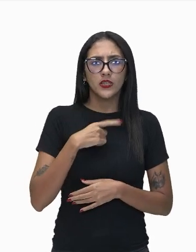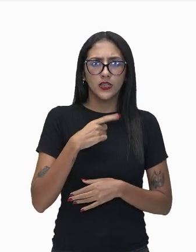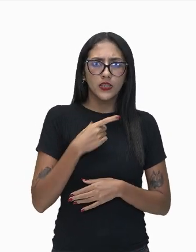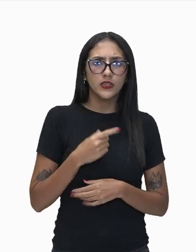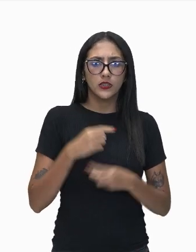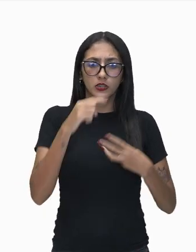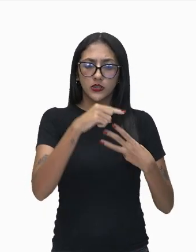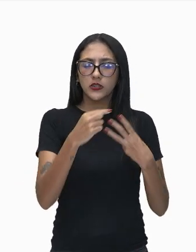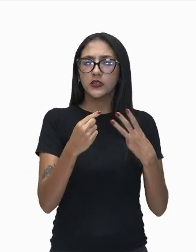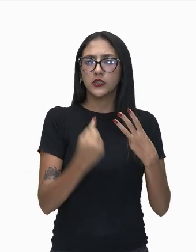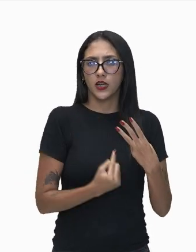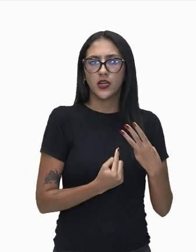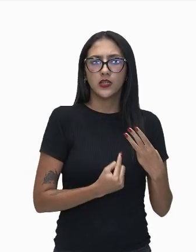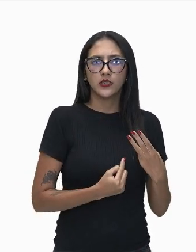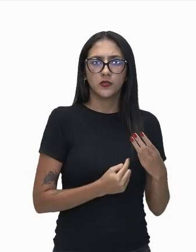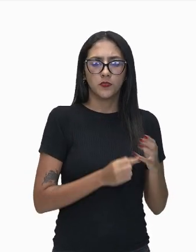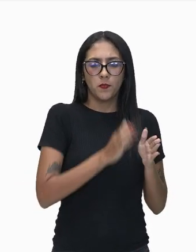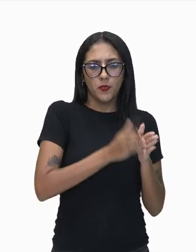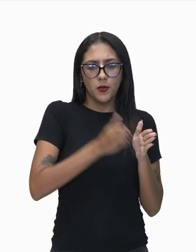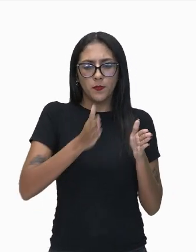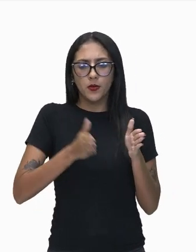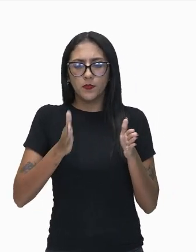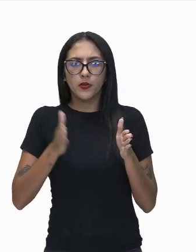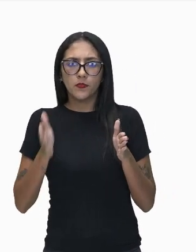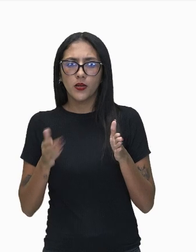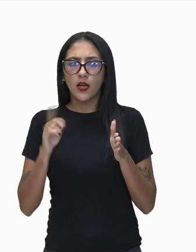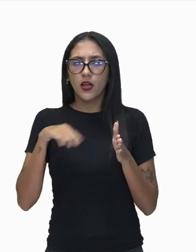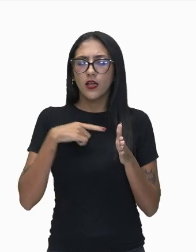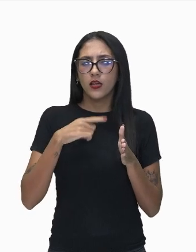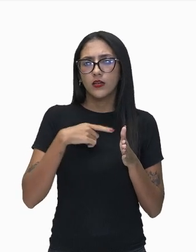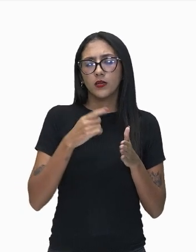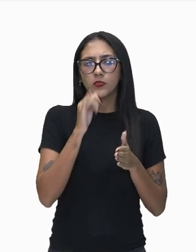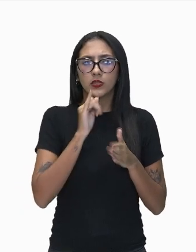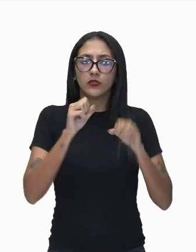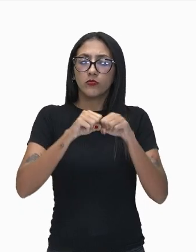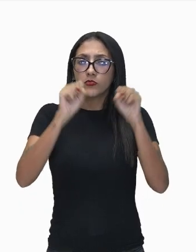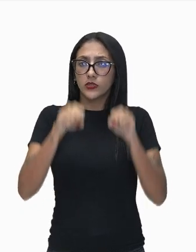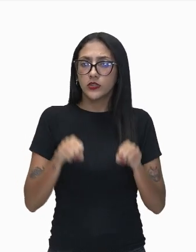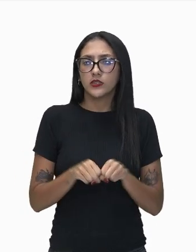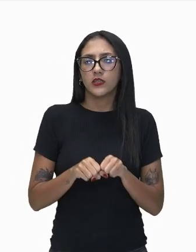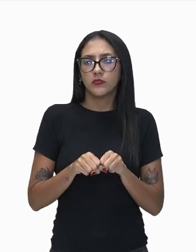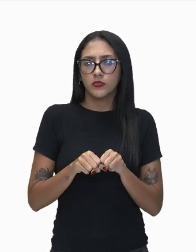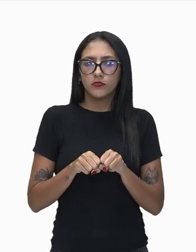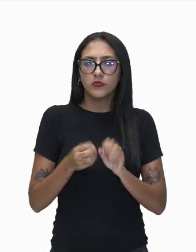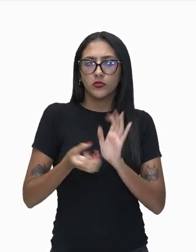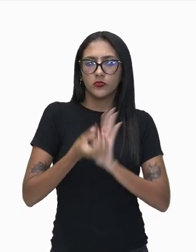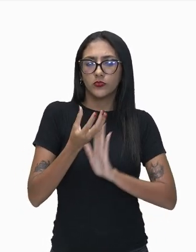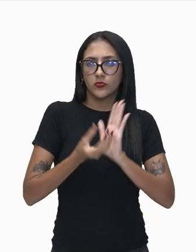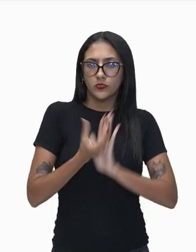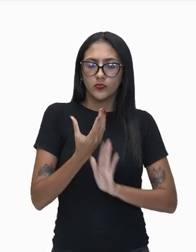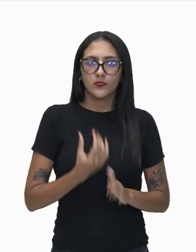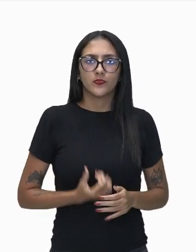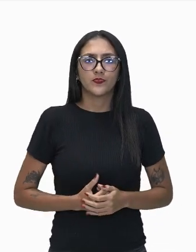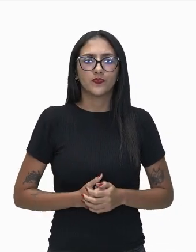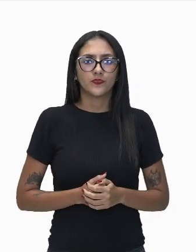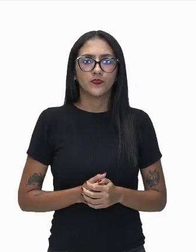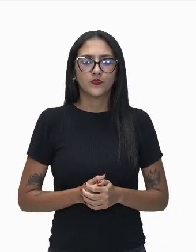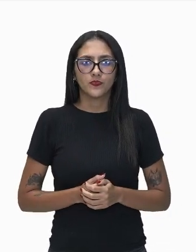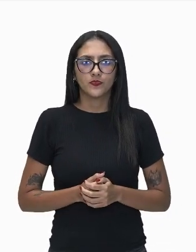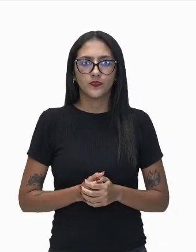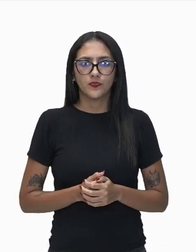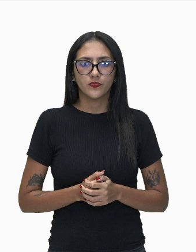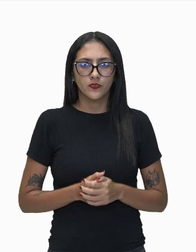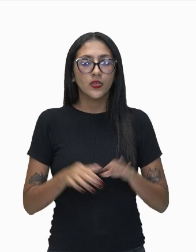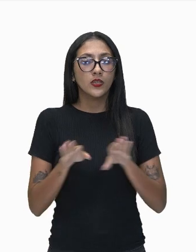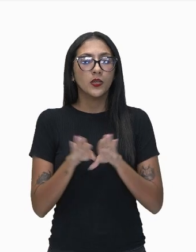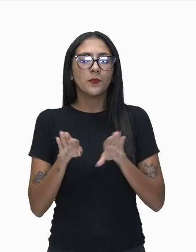evidencia bastante a cadeia produtiva, não é isso? Além de evidenciar essa cadeia, nós temos aí a